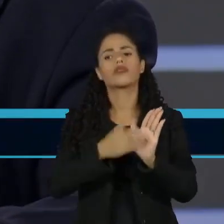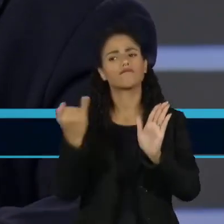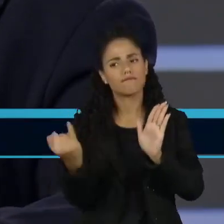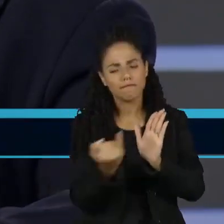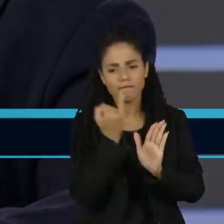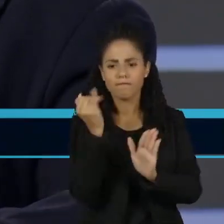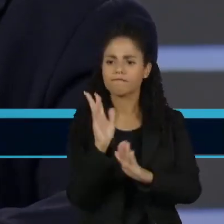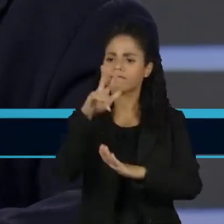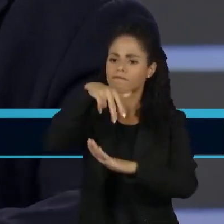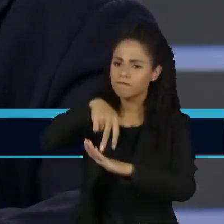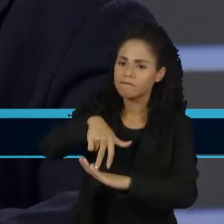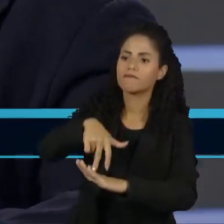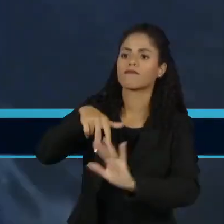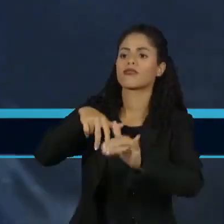legitimidade nessa área.